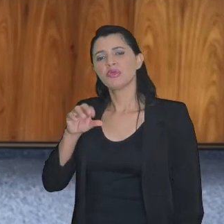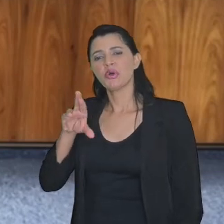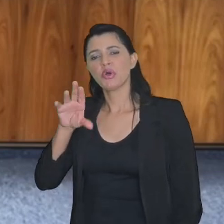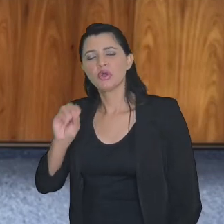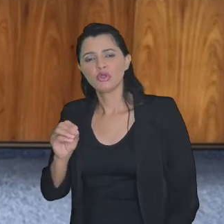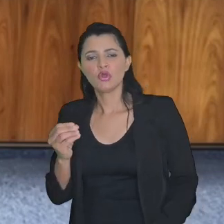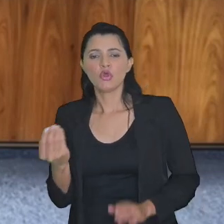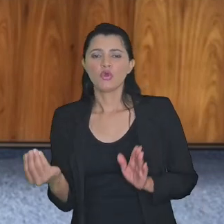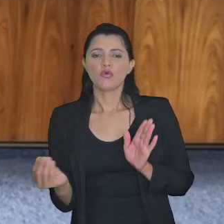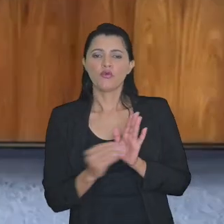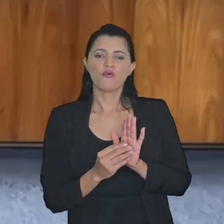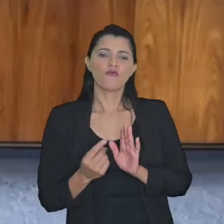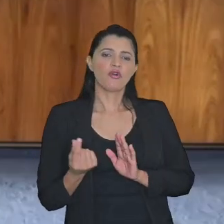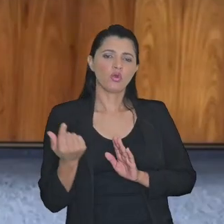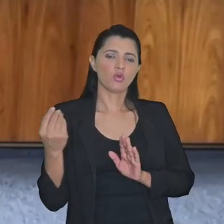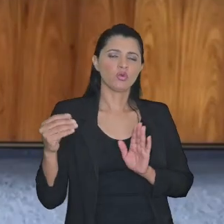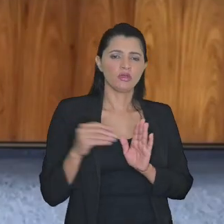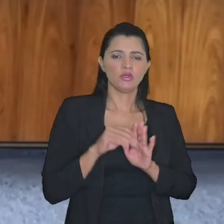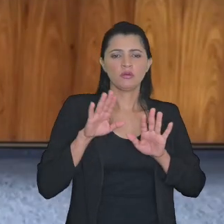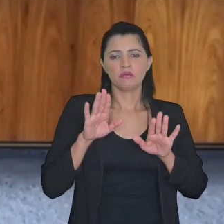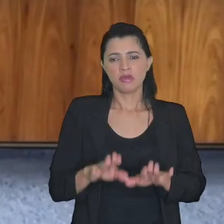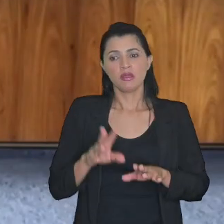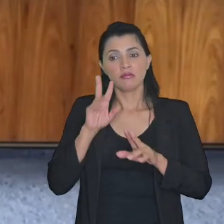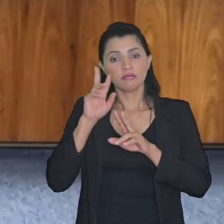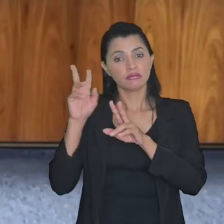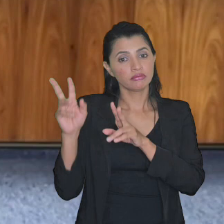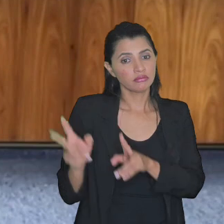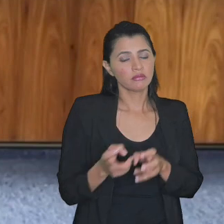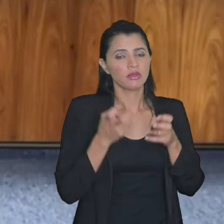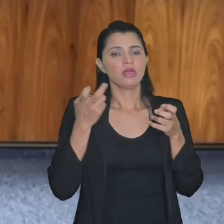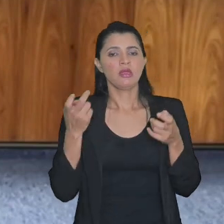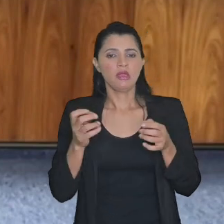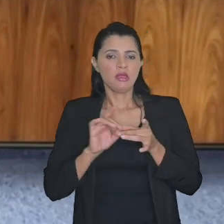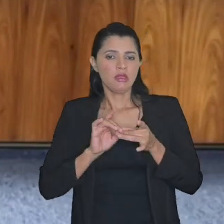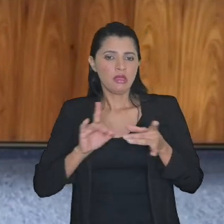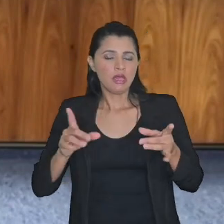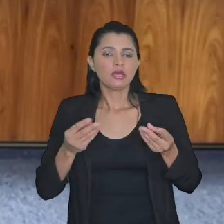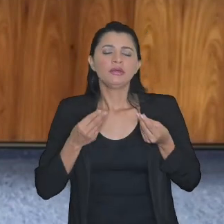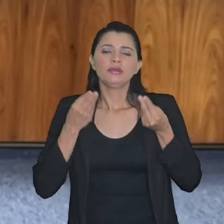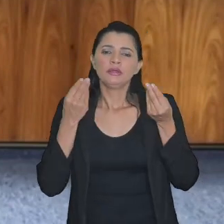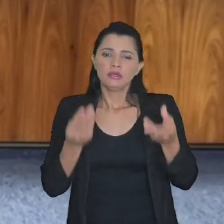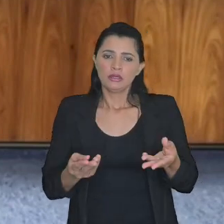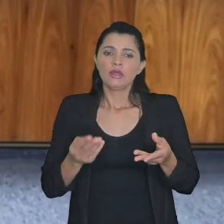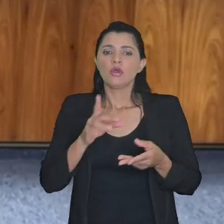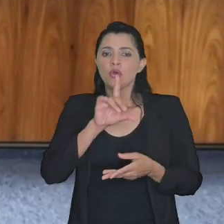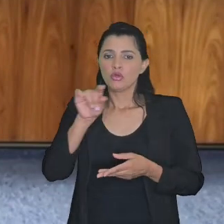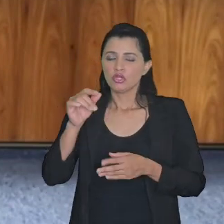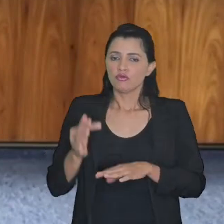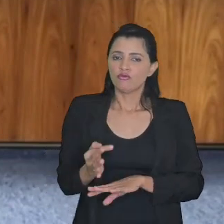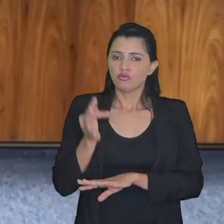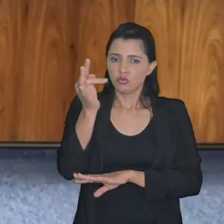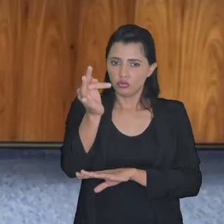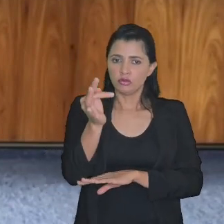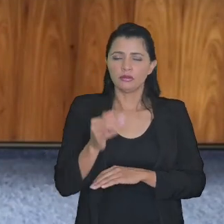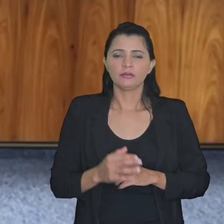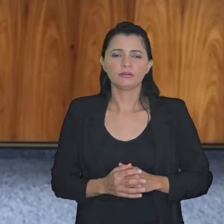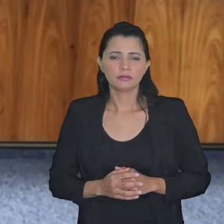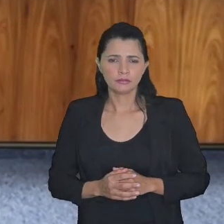o que consta na expedição contudo diz ele tendo em vista que a efetiva disponibilidade só se dará em data futura